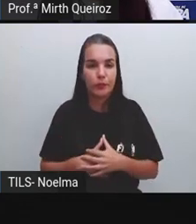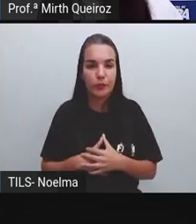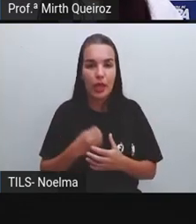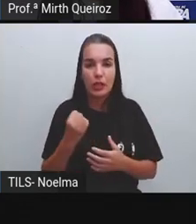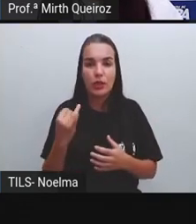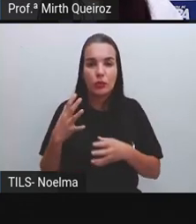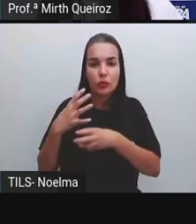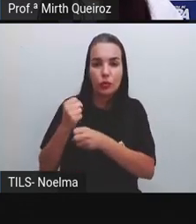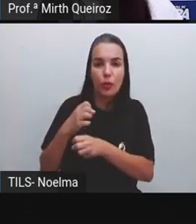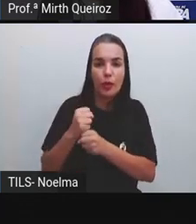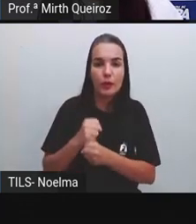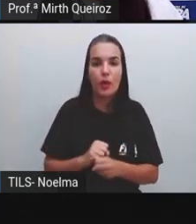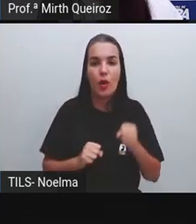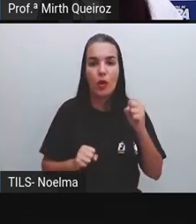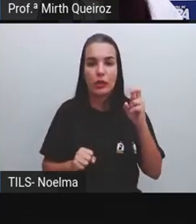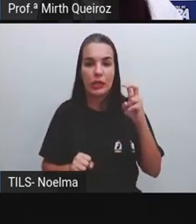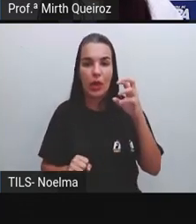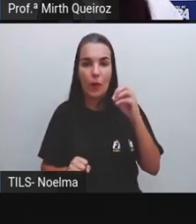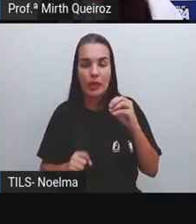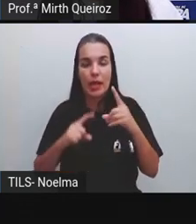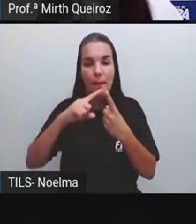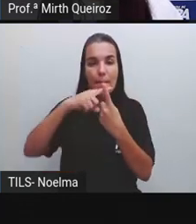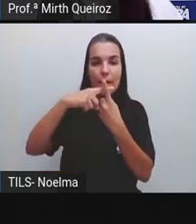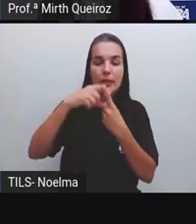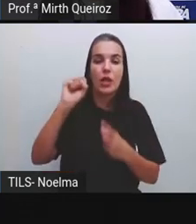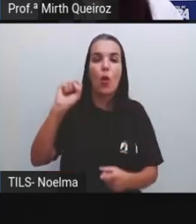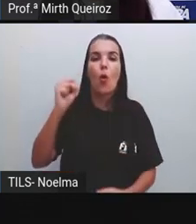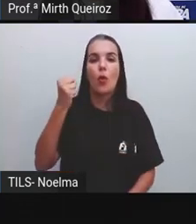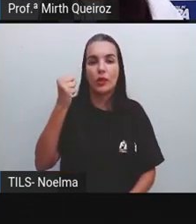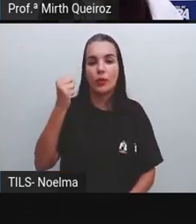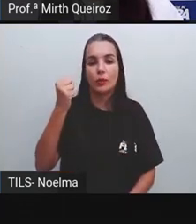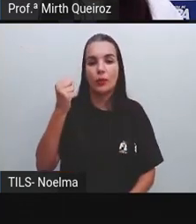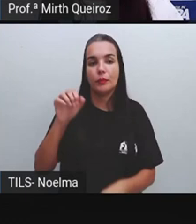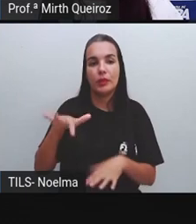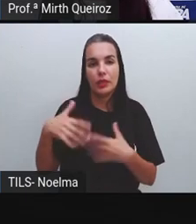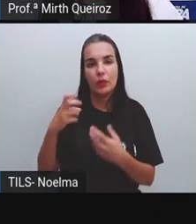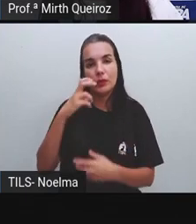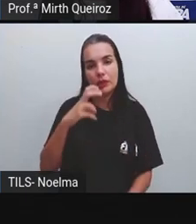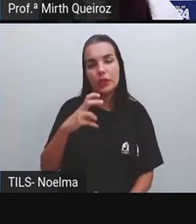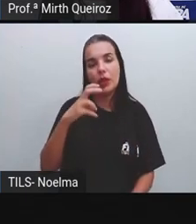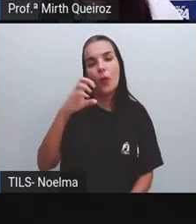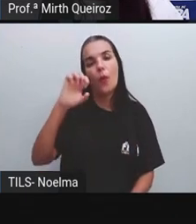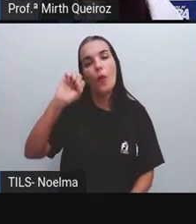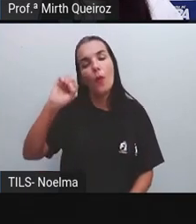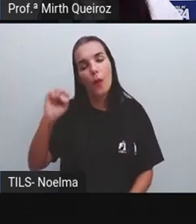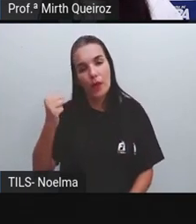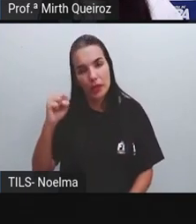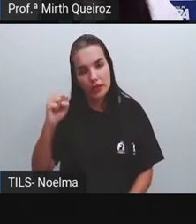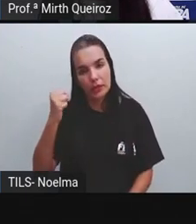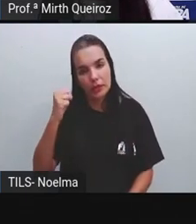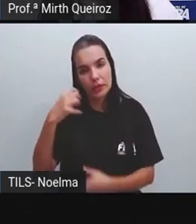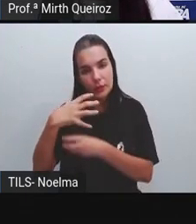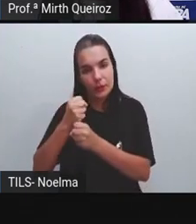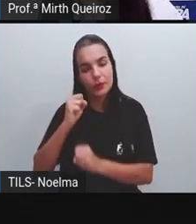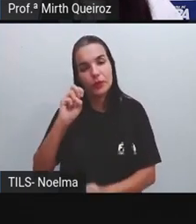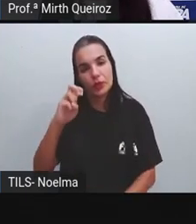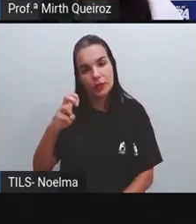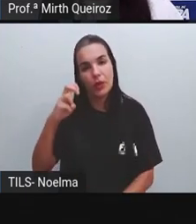o cálculo que a gente faria? 50 mais 8. 50 mais 8, qual o valor?